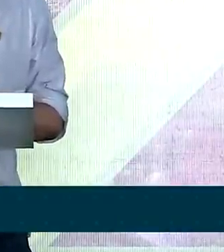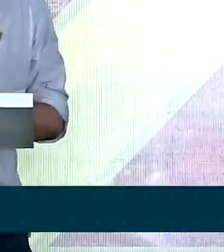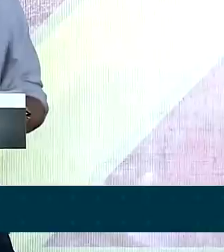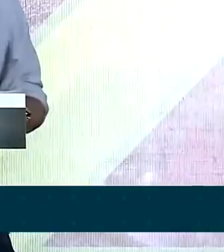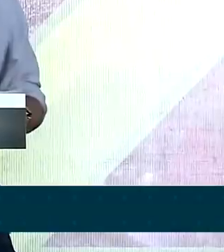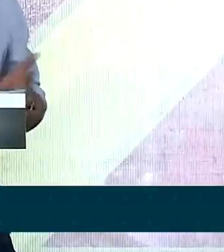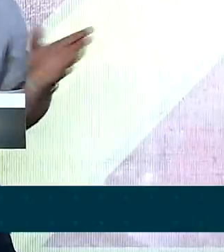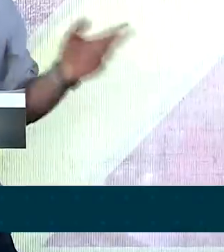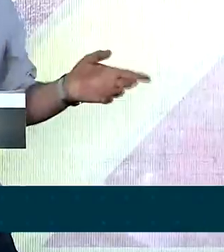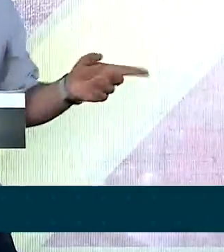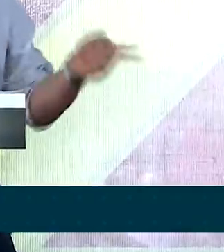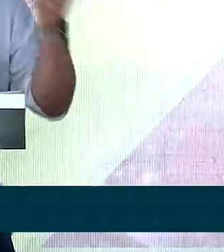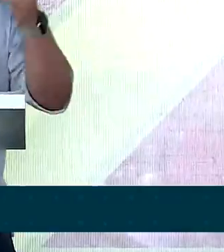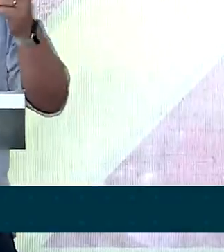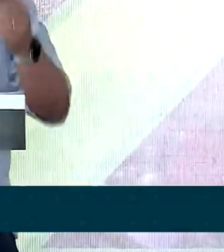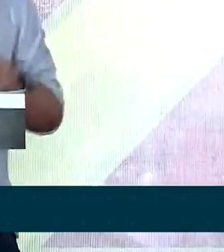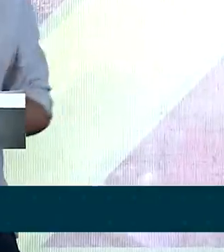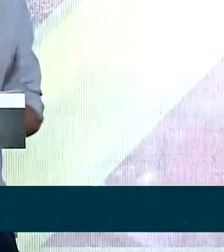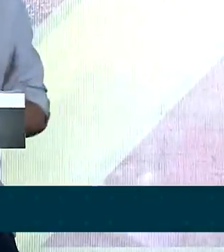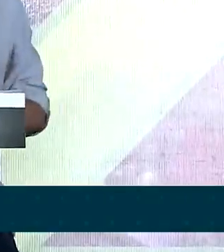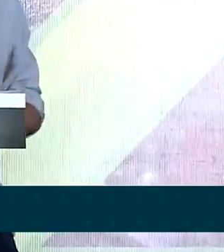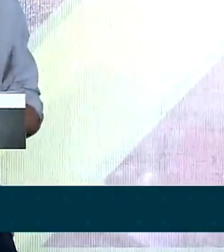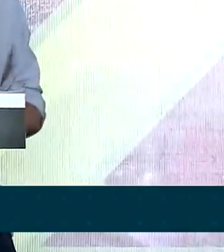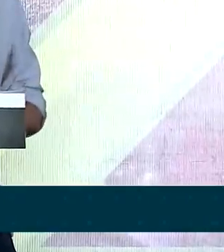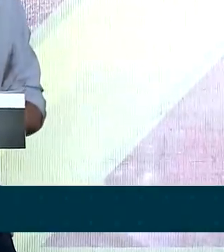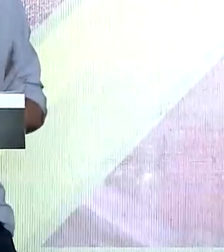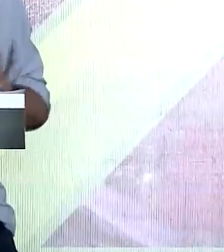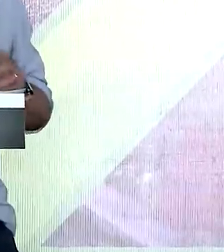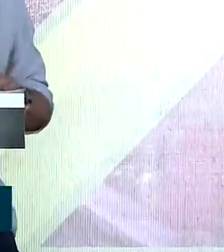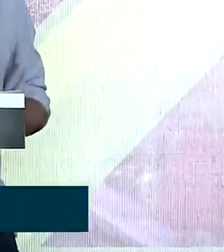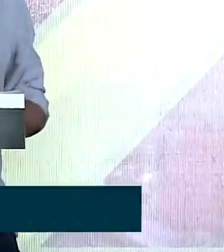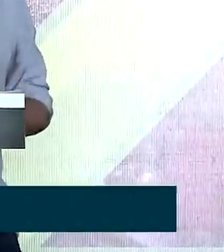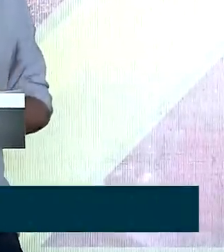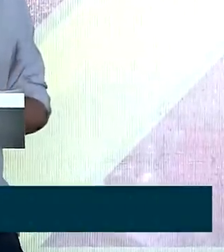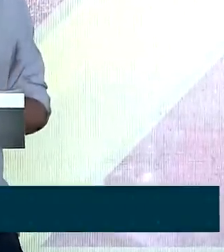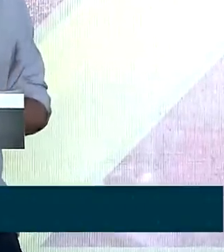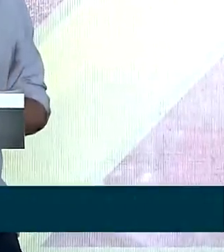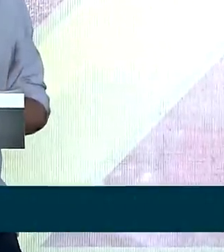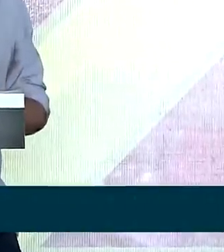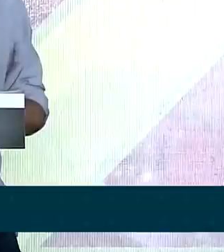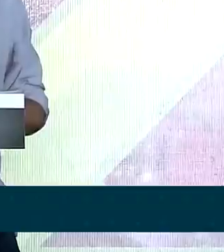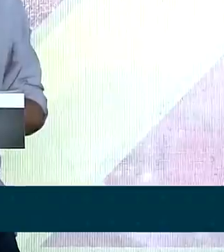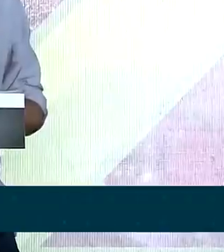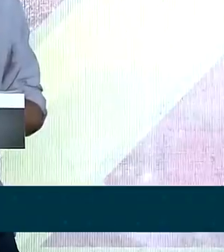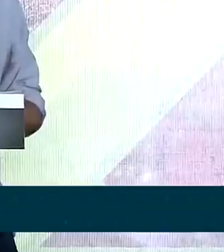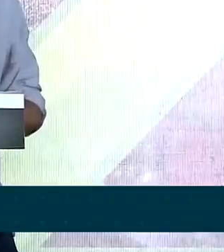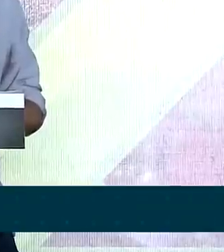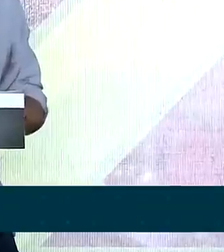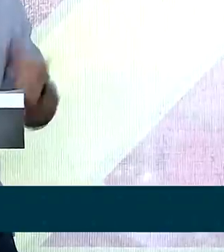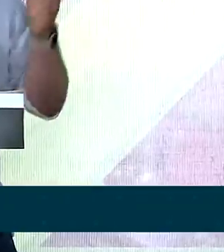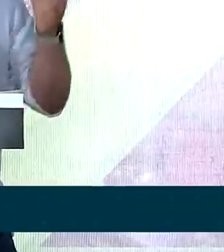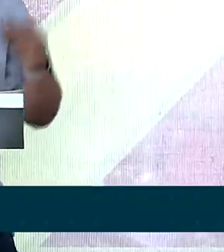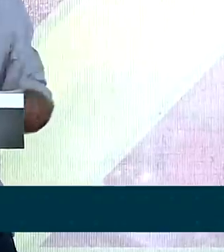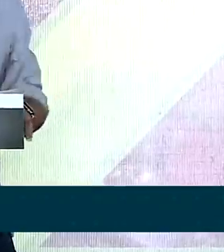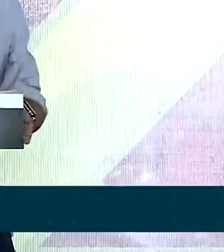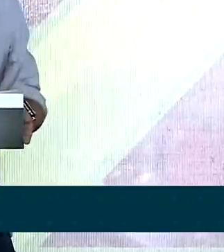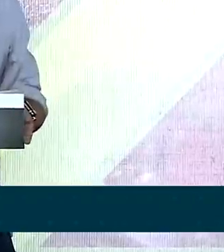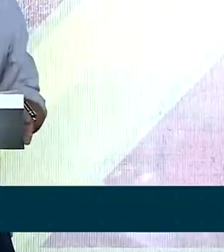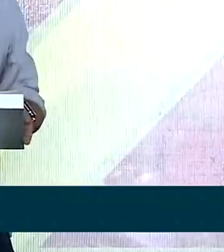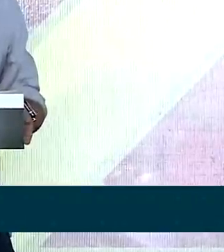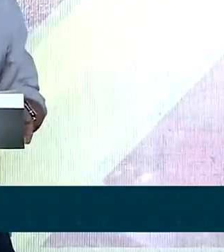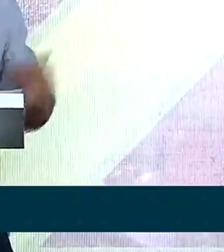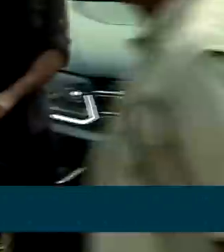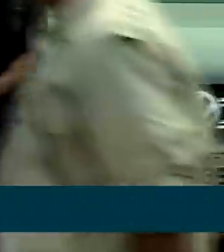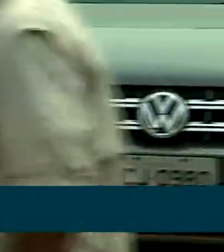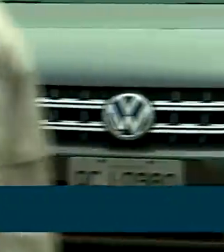Mato Grosso. Estamos permitindo que esses produtores aqui possam, de fato, passarem a ser donos do seu pedaço